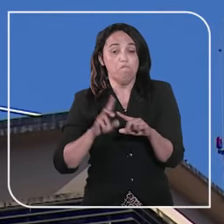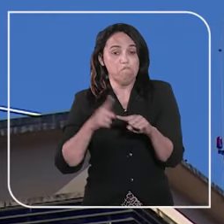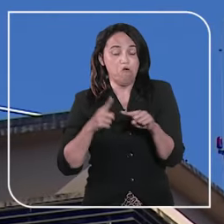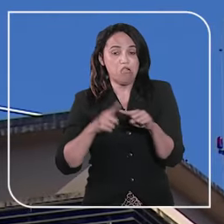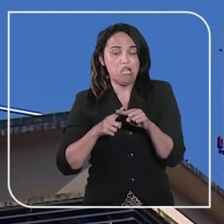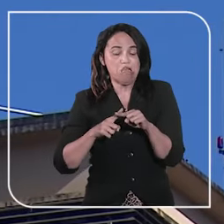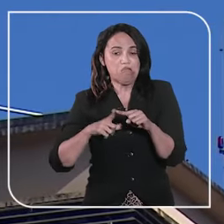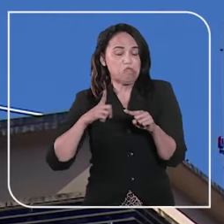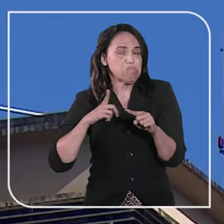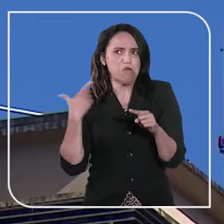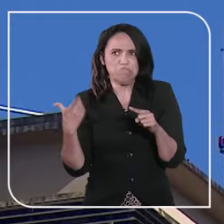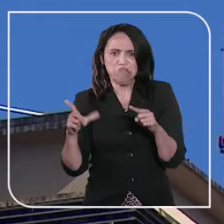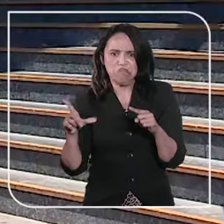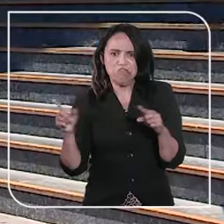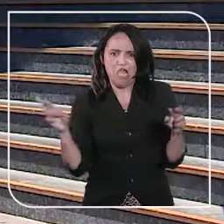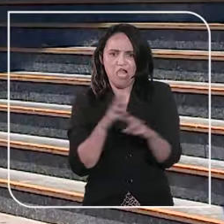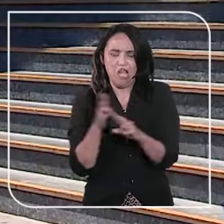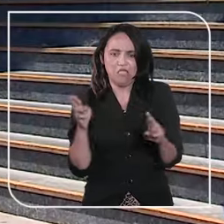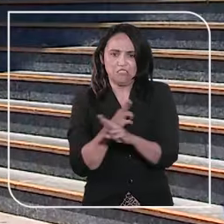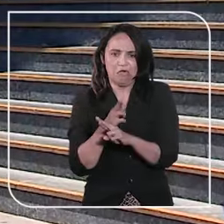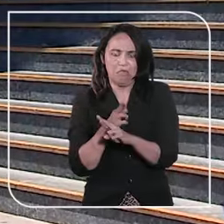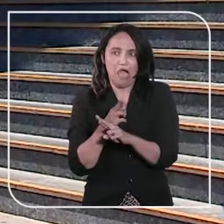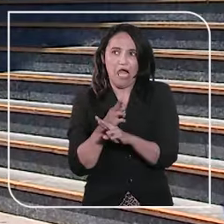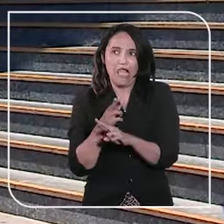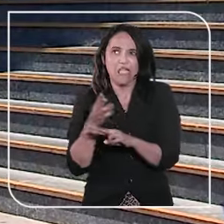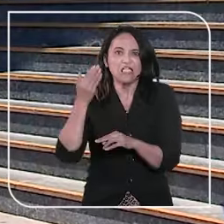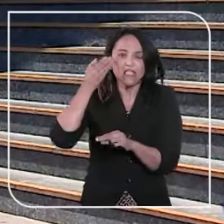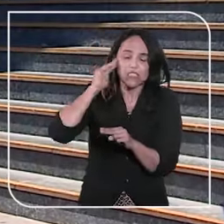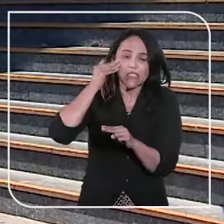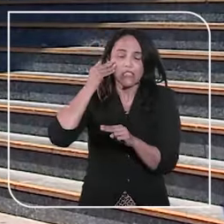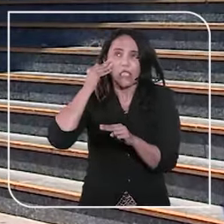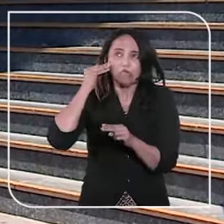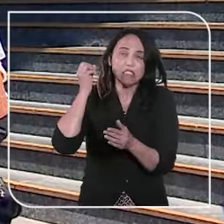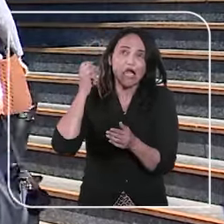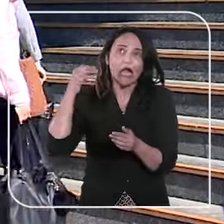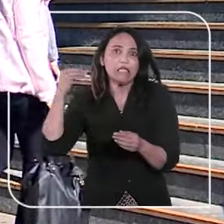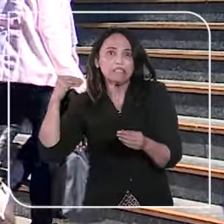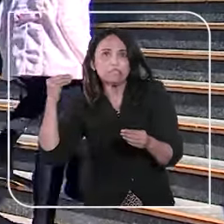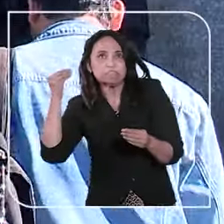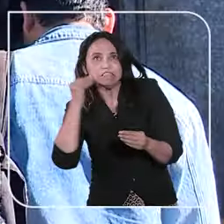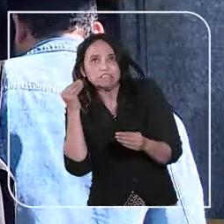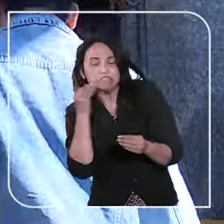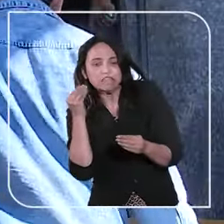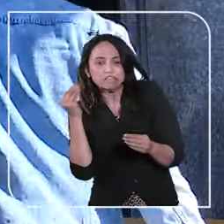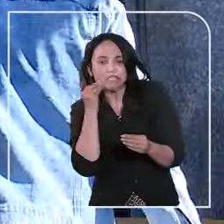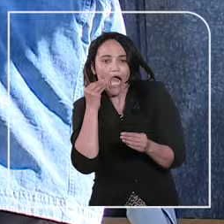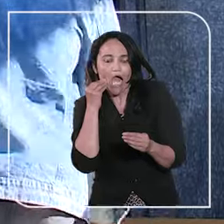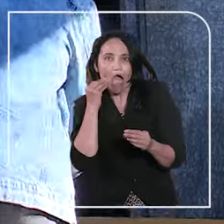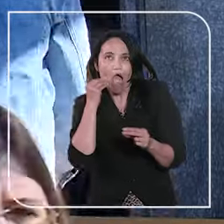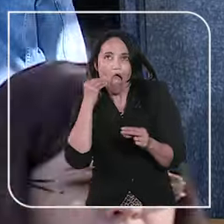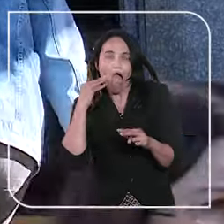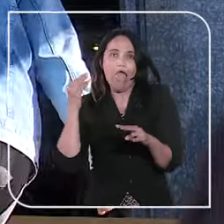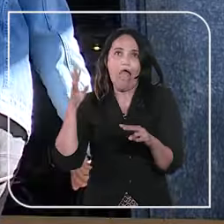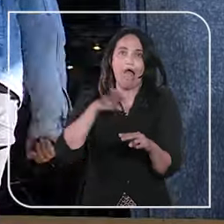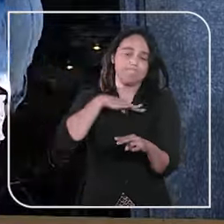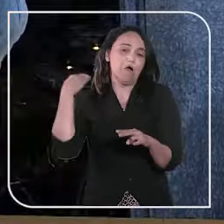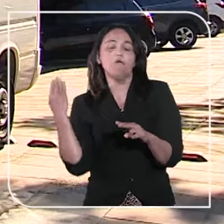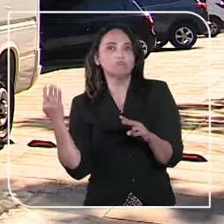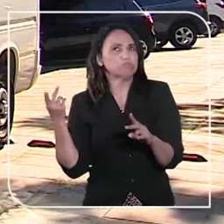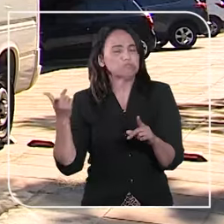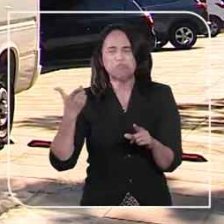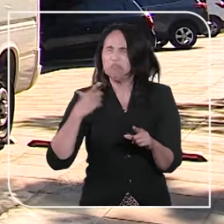qual o réu vinha sendo processado e considerou que a tentativa de homicídio não justificava a prisão preventiva por não haver a